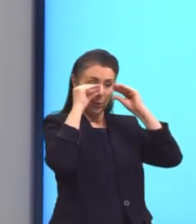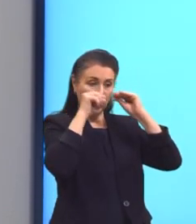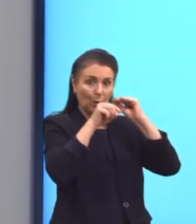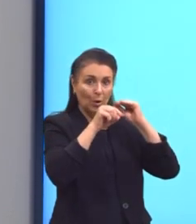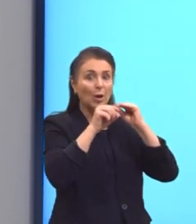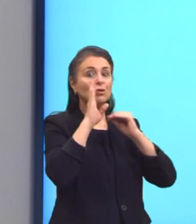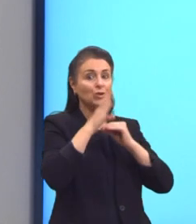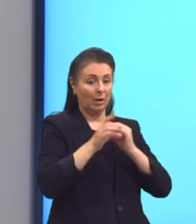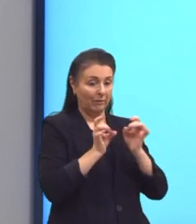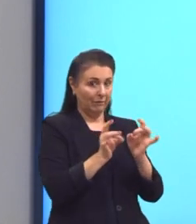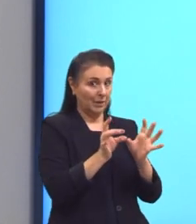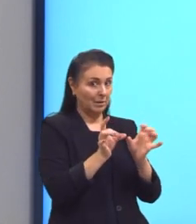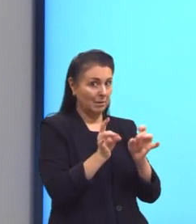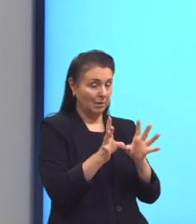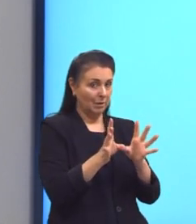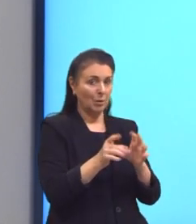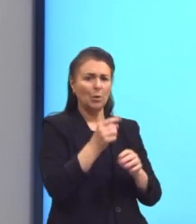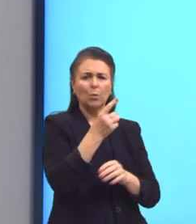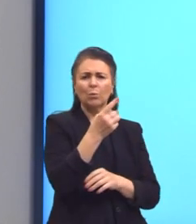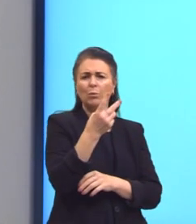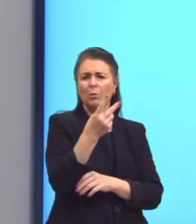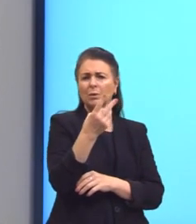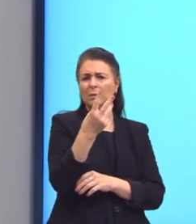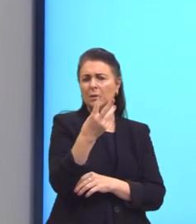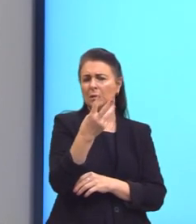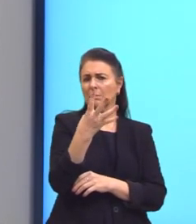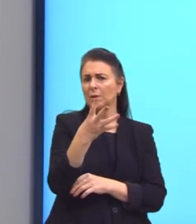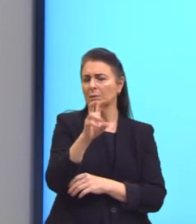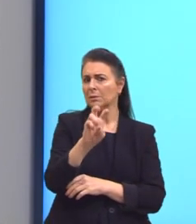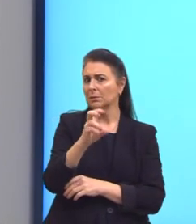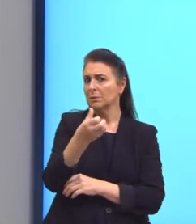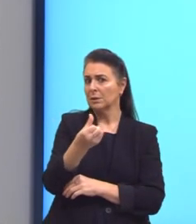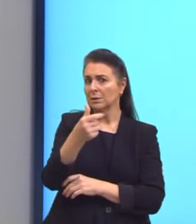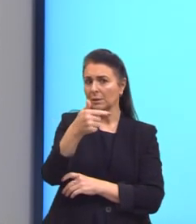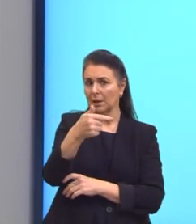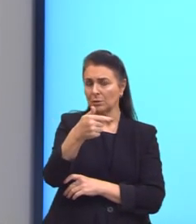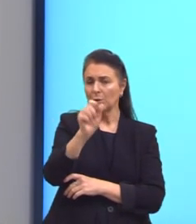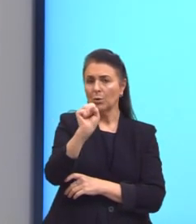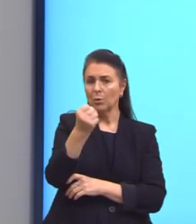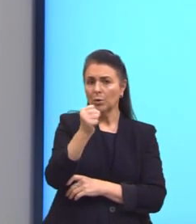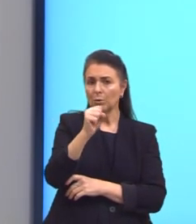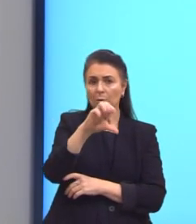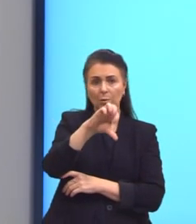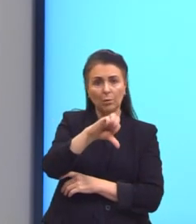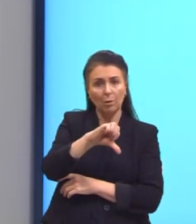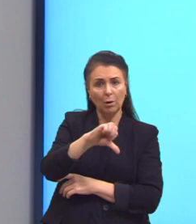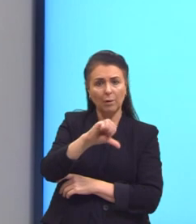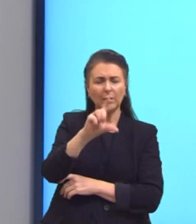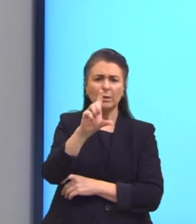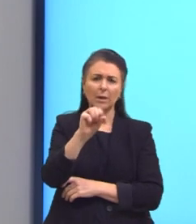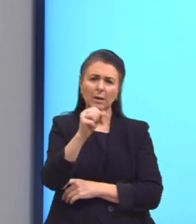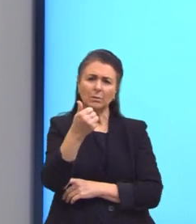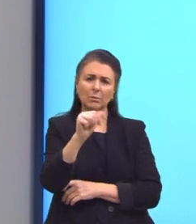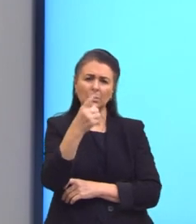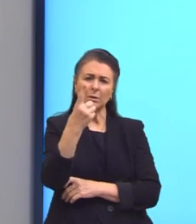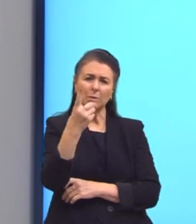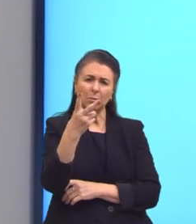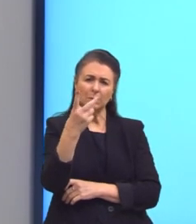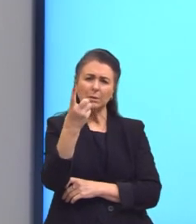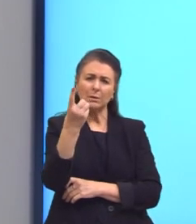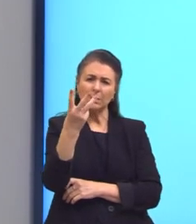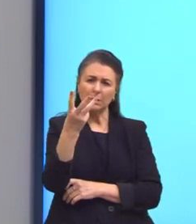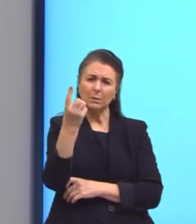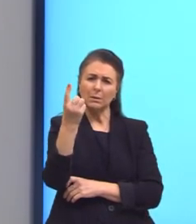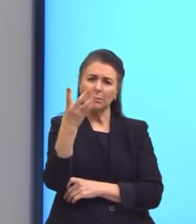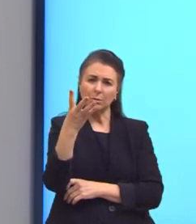Então, tenho aqui, 1, 2, 3, 4, 5, 6, 7, 8, 9, 10, 11, 12, 13,